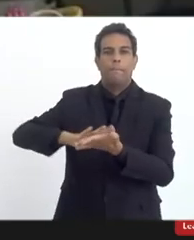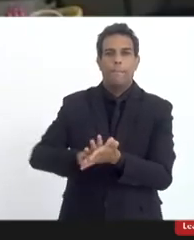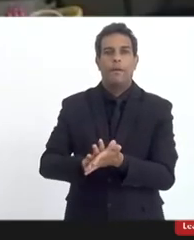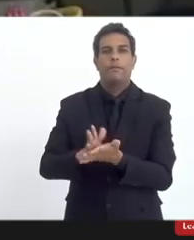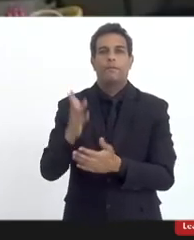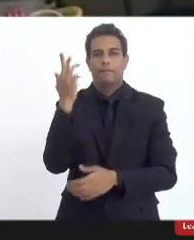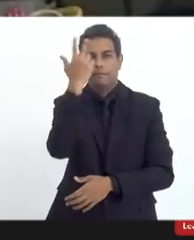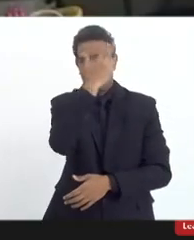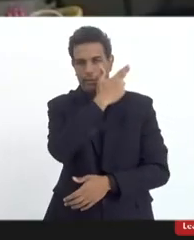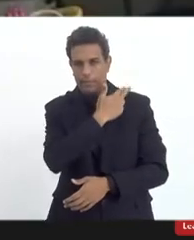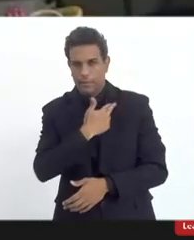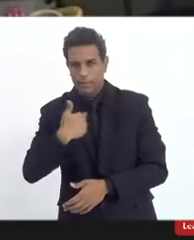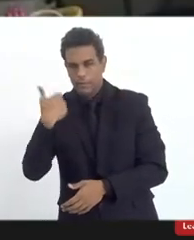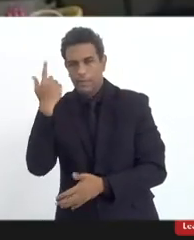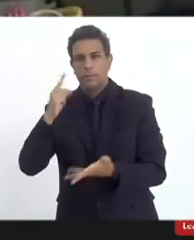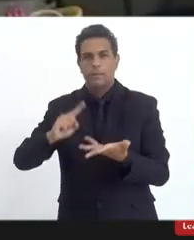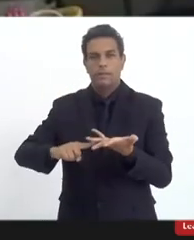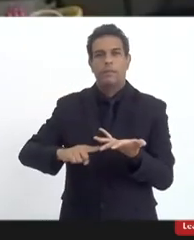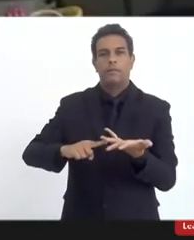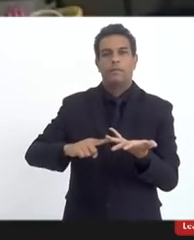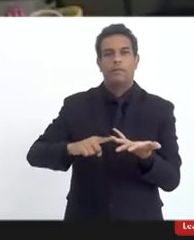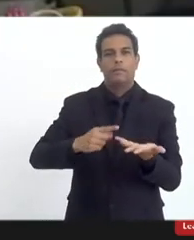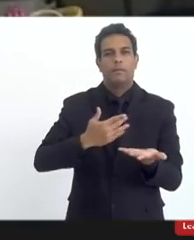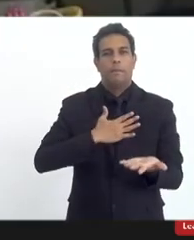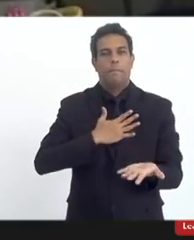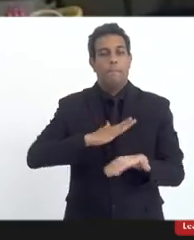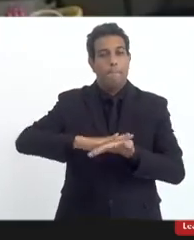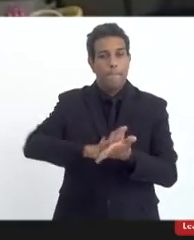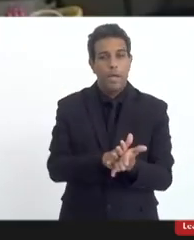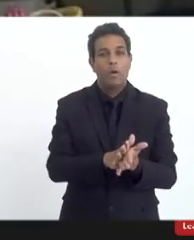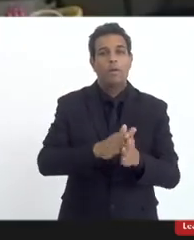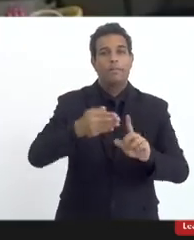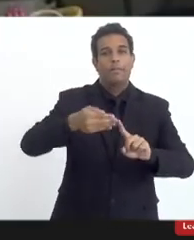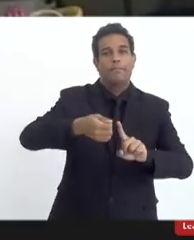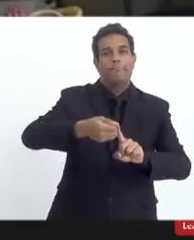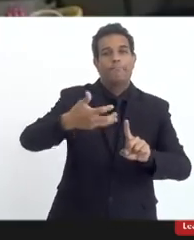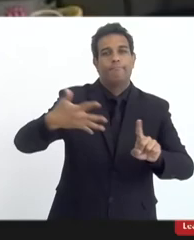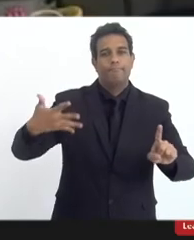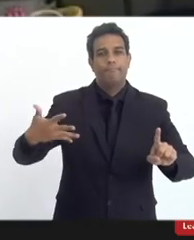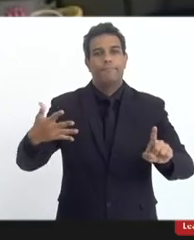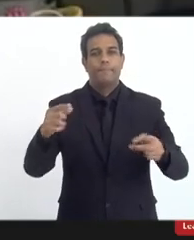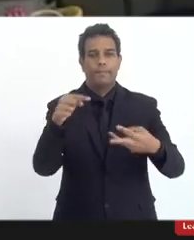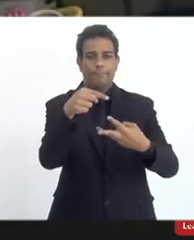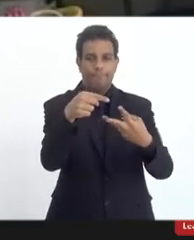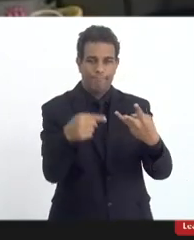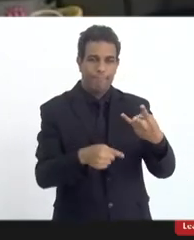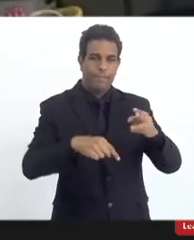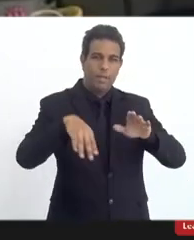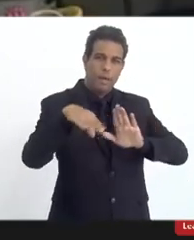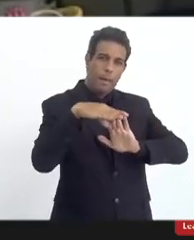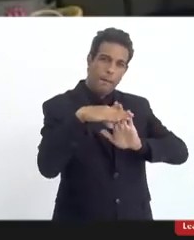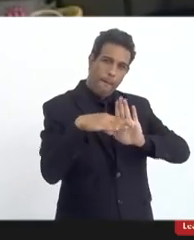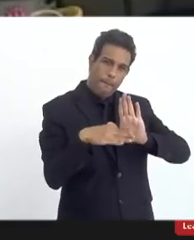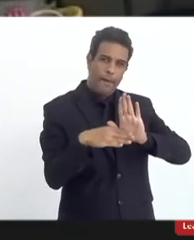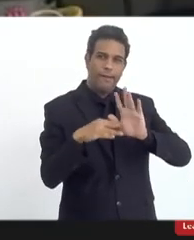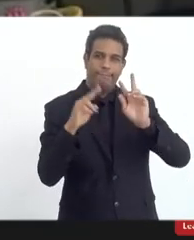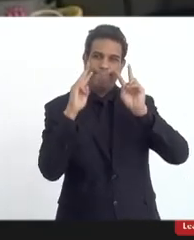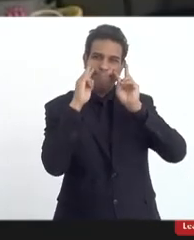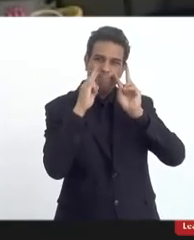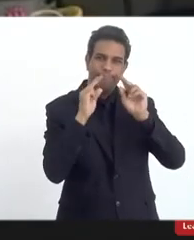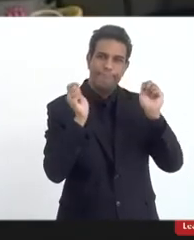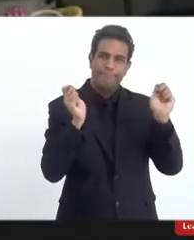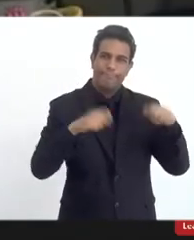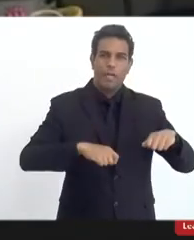racial e do preconceito a LGBTQI então esse programa que antes era um projeto que foi